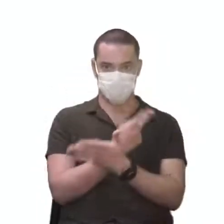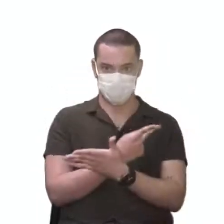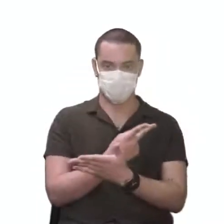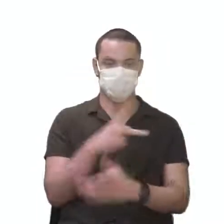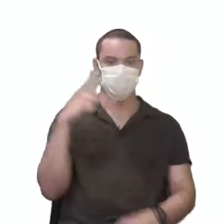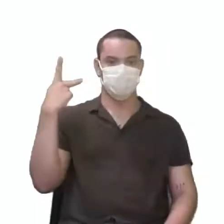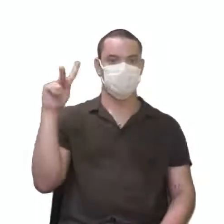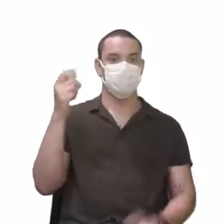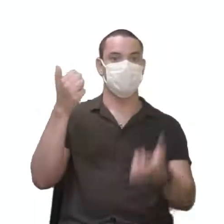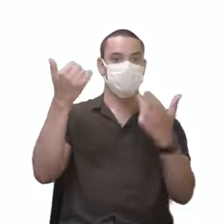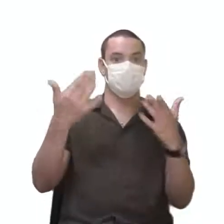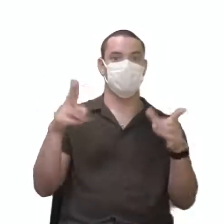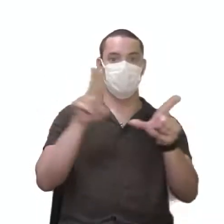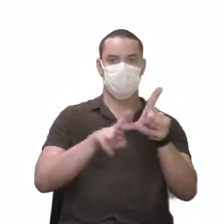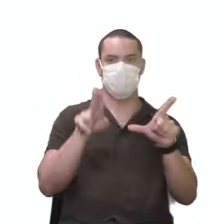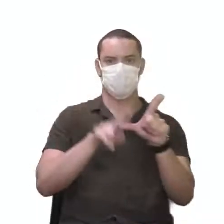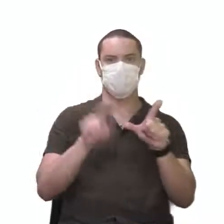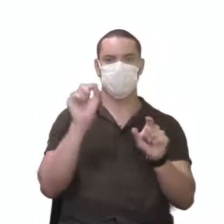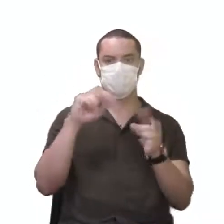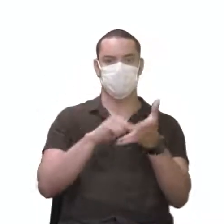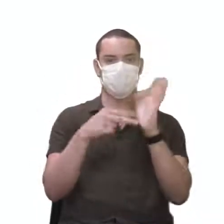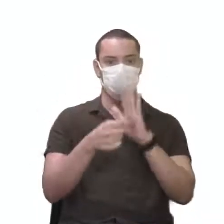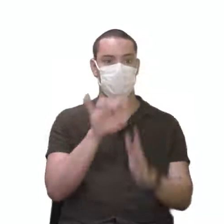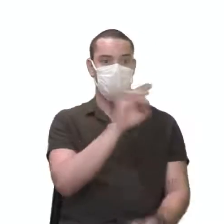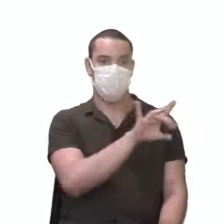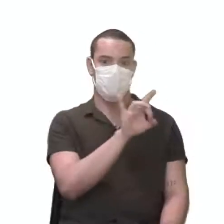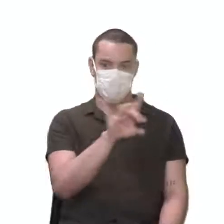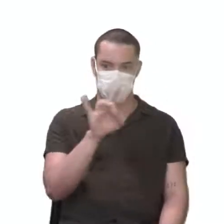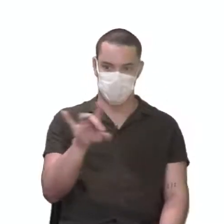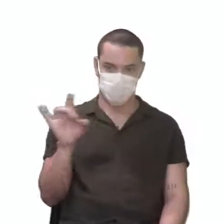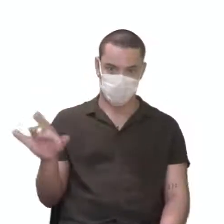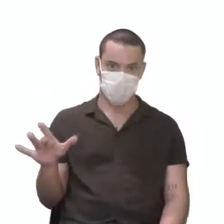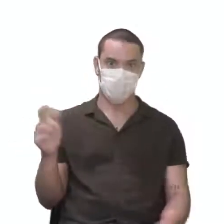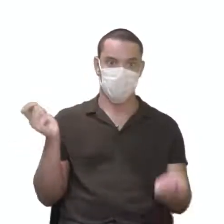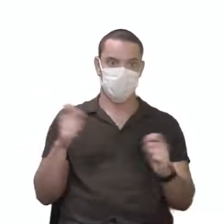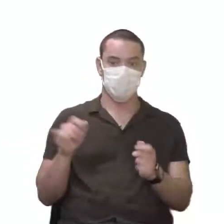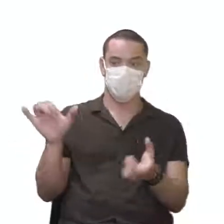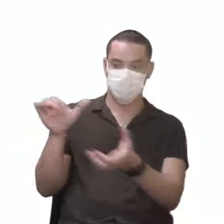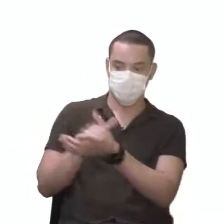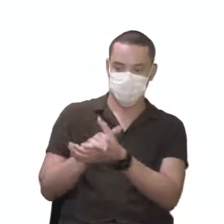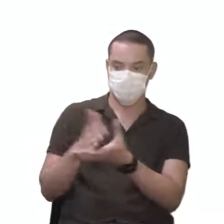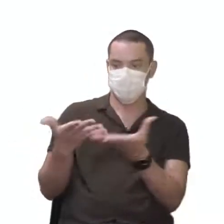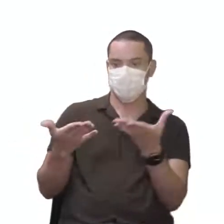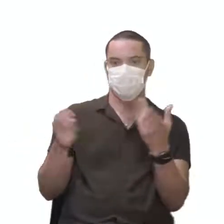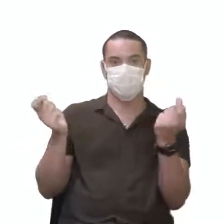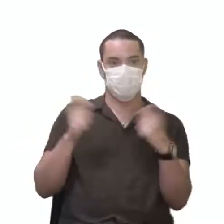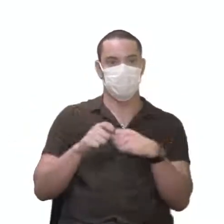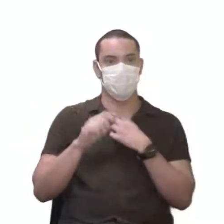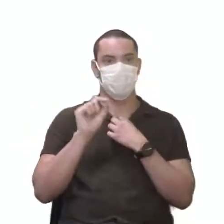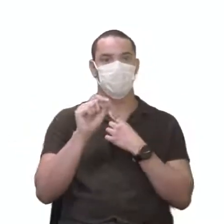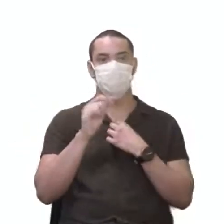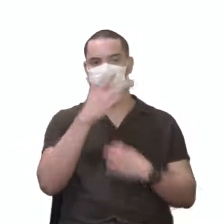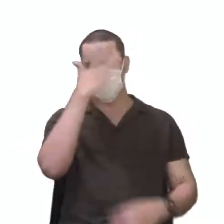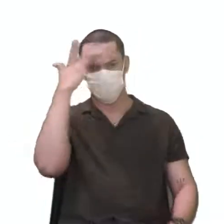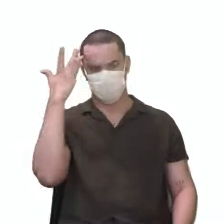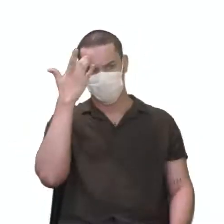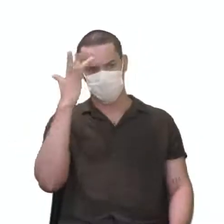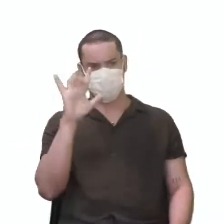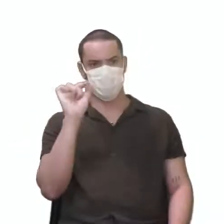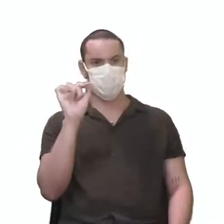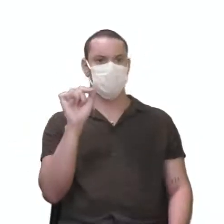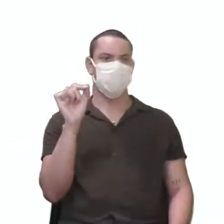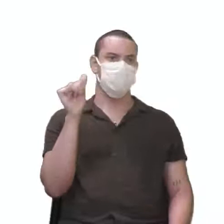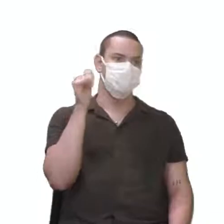Falamos das legendas, que cada unidade representa, quando tem casamentos com sanguíneos, quando tem indivíduos, quando você não sabe